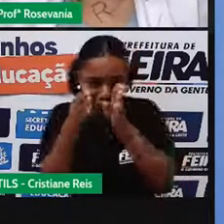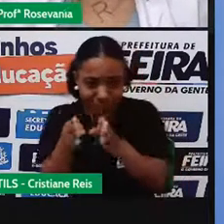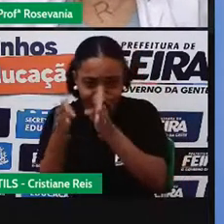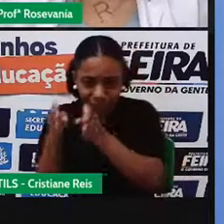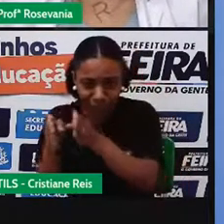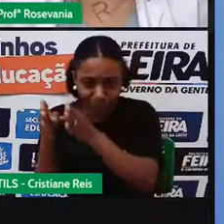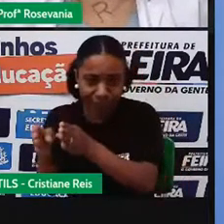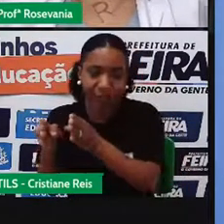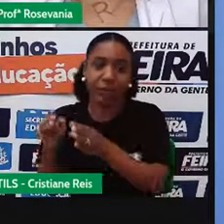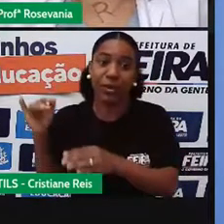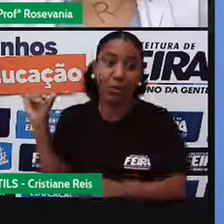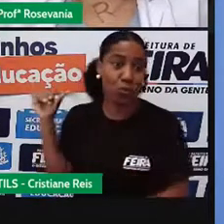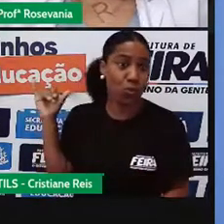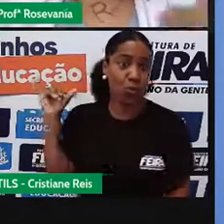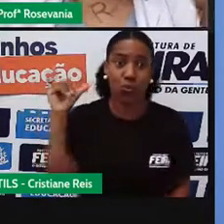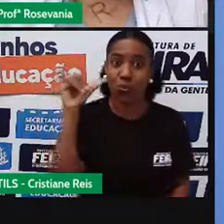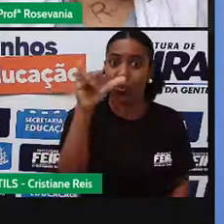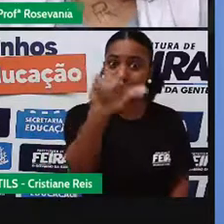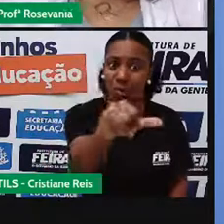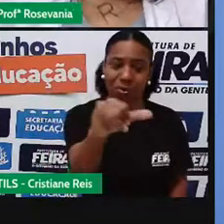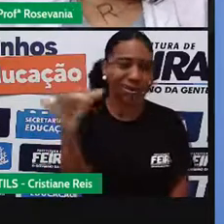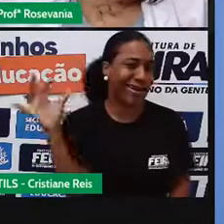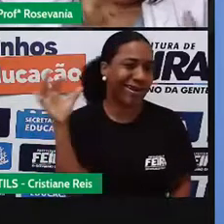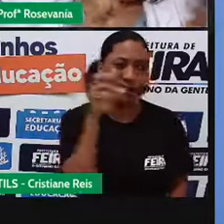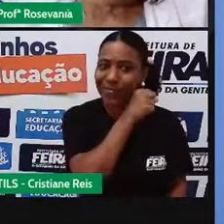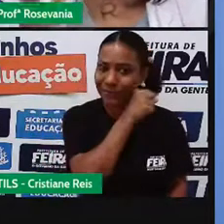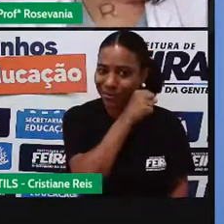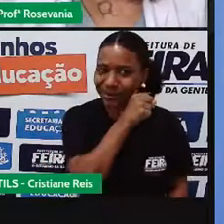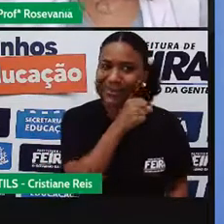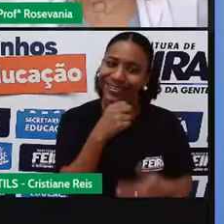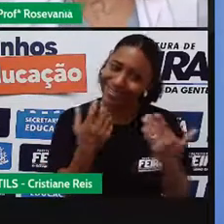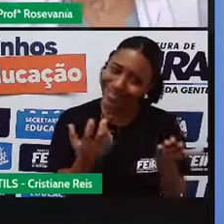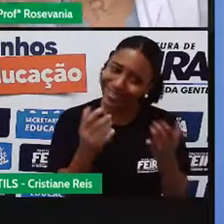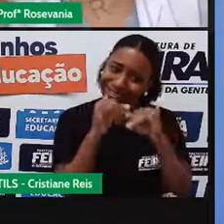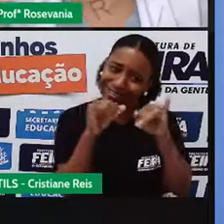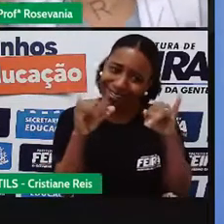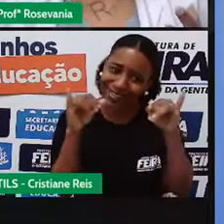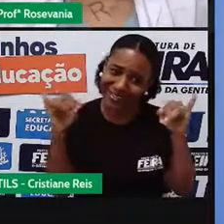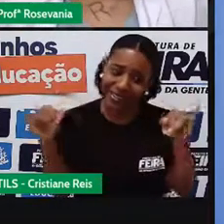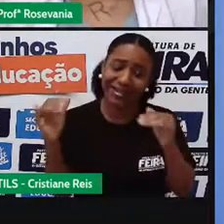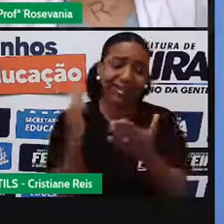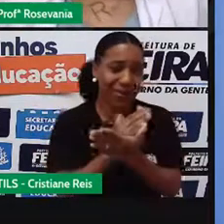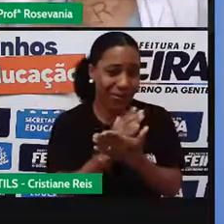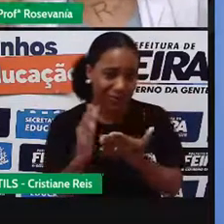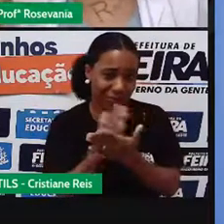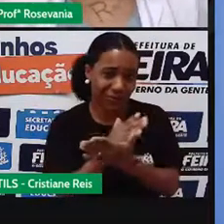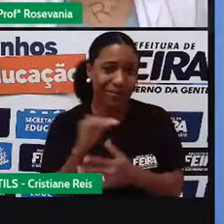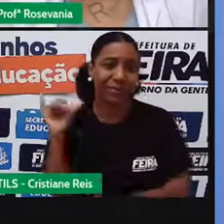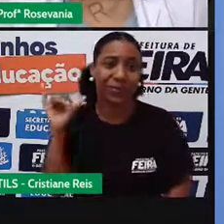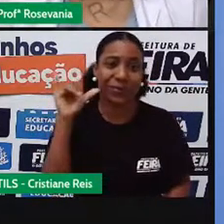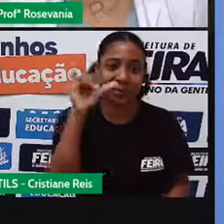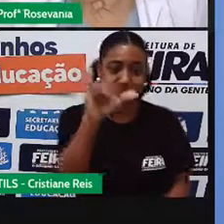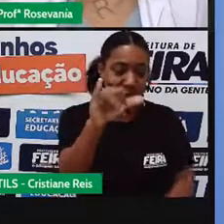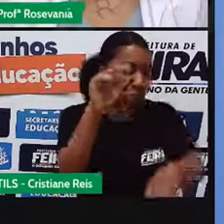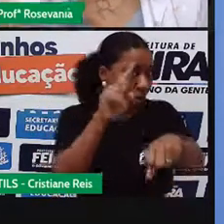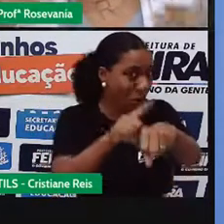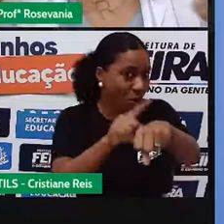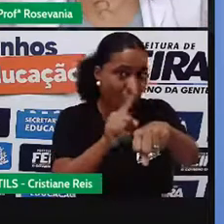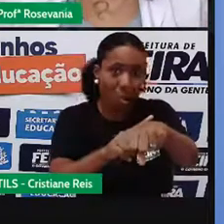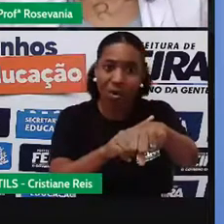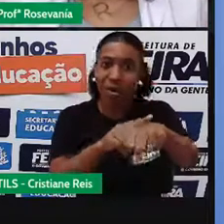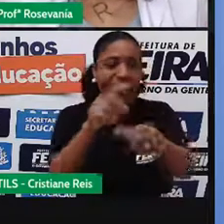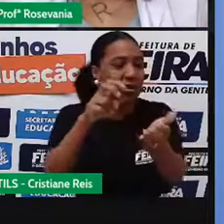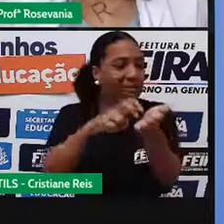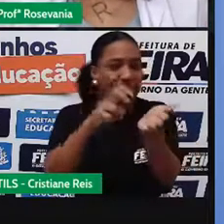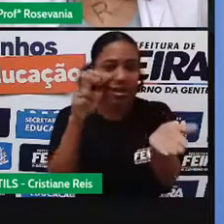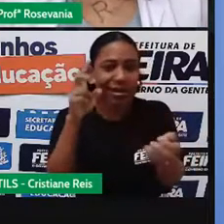urgentes, né, eu não quero fazer propaganda da empresa, mas que entregam, né, até tal hora da manhã, ou